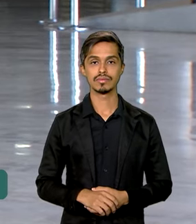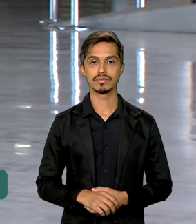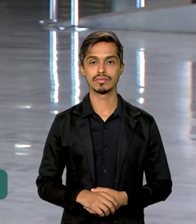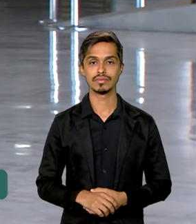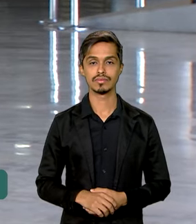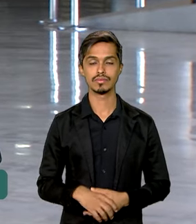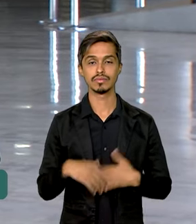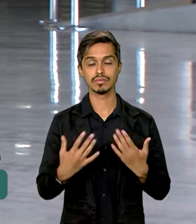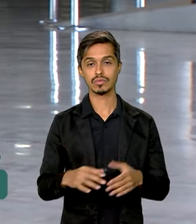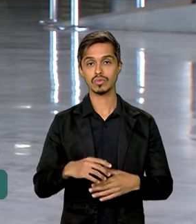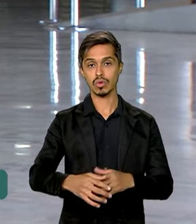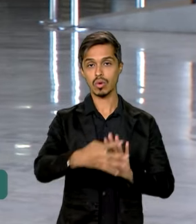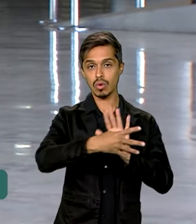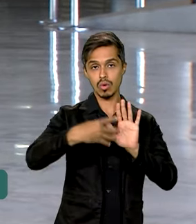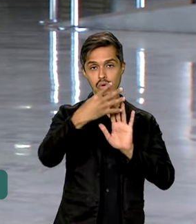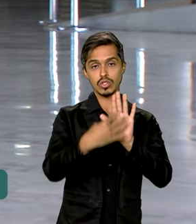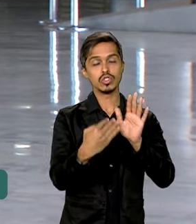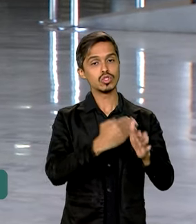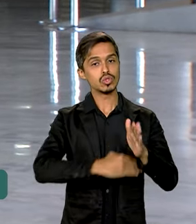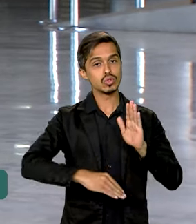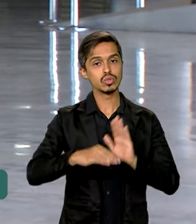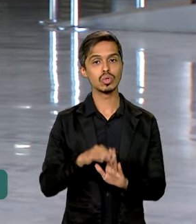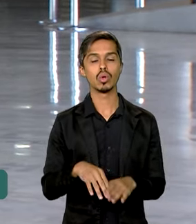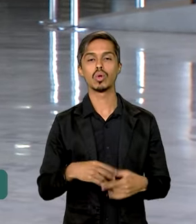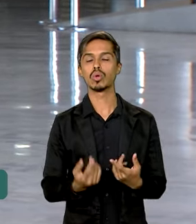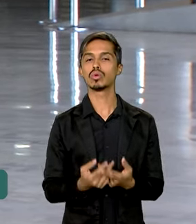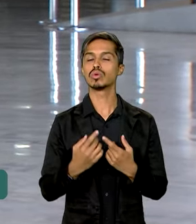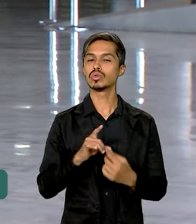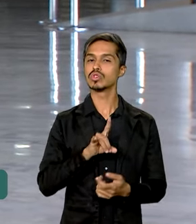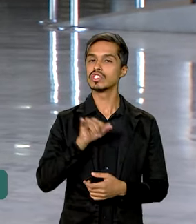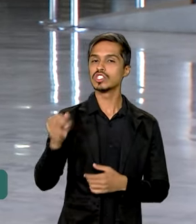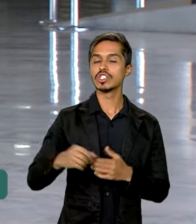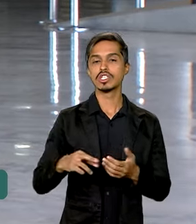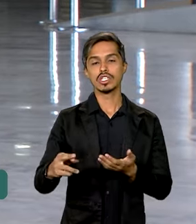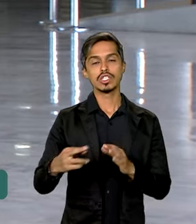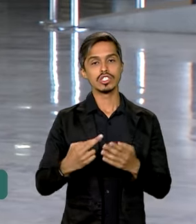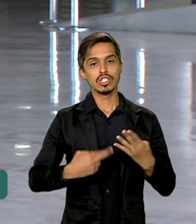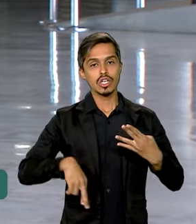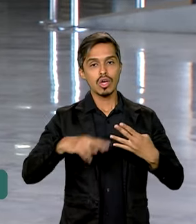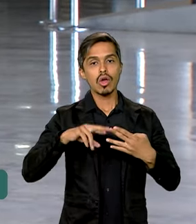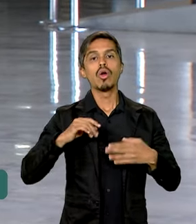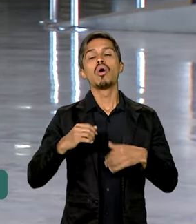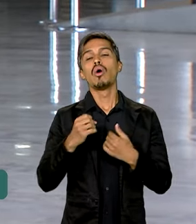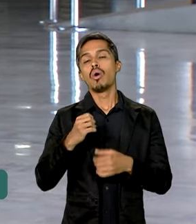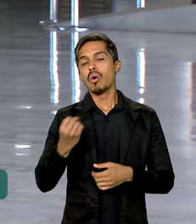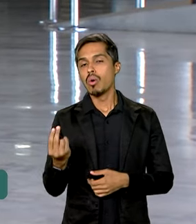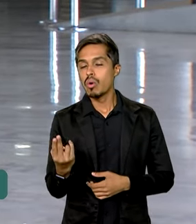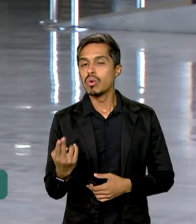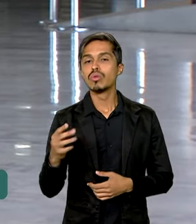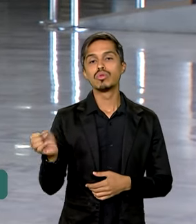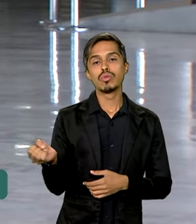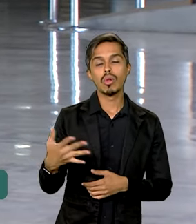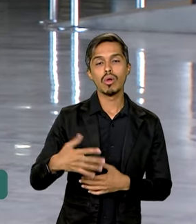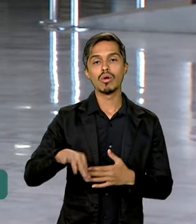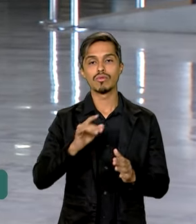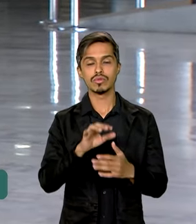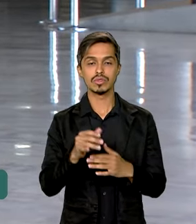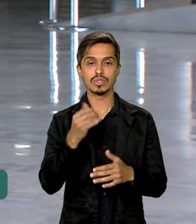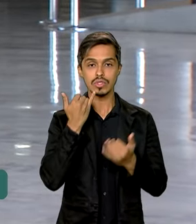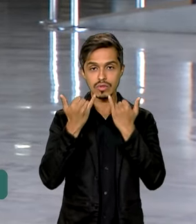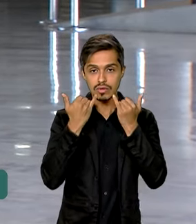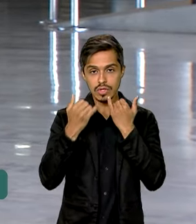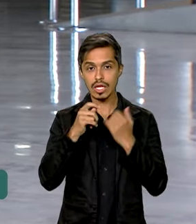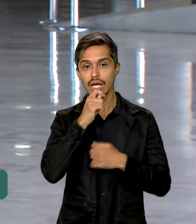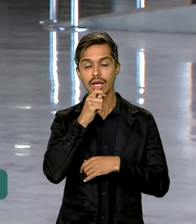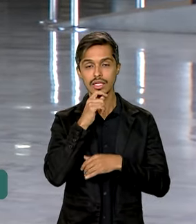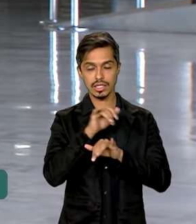local. O cronograma completo, com as datas de recursos ou de outros dados, ainda vai ser divulgado pelo Governo Federal, pelo Ministério